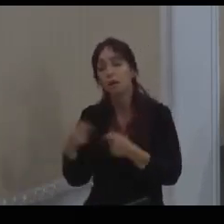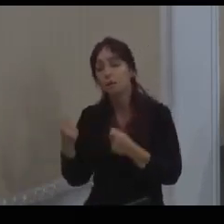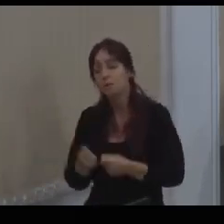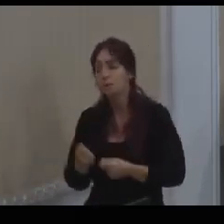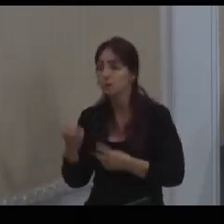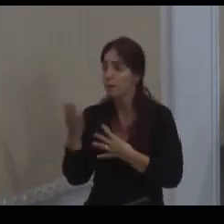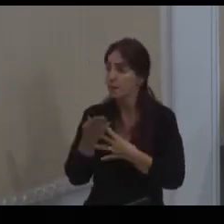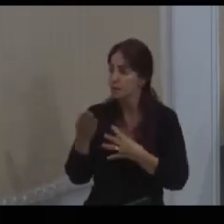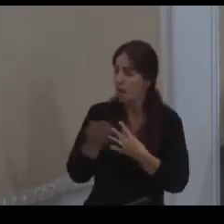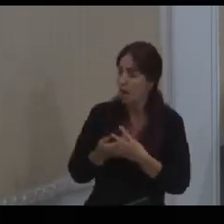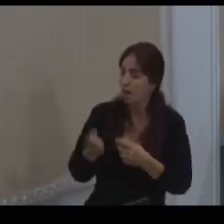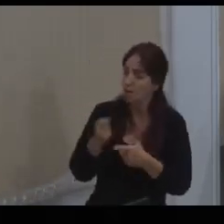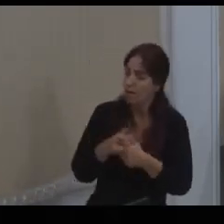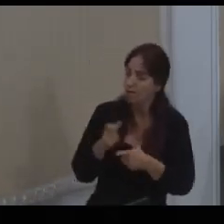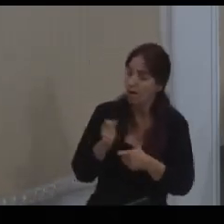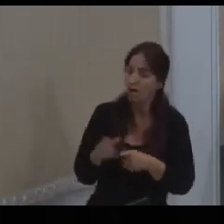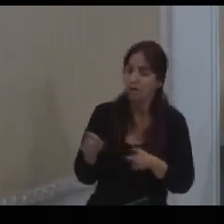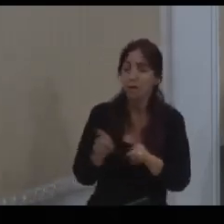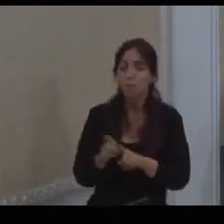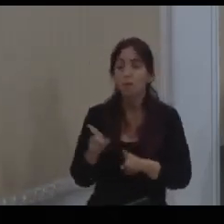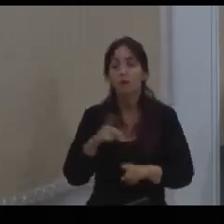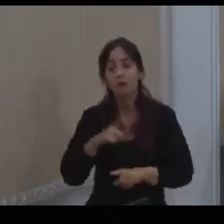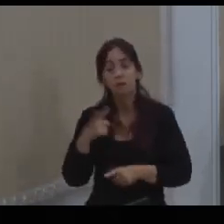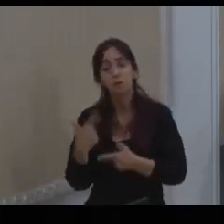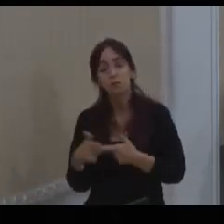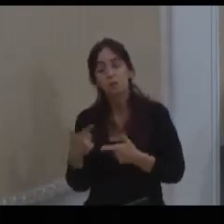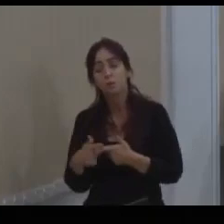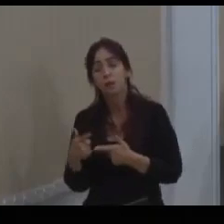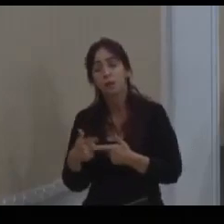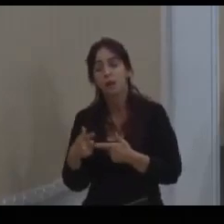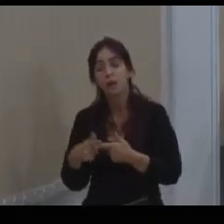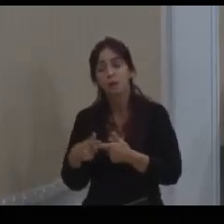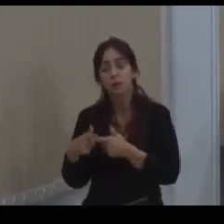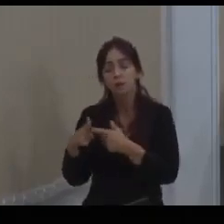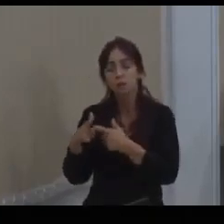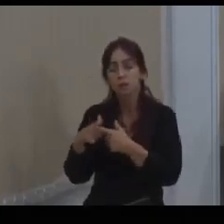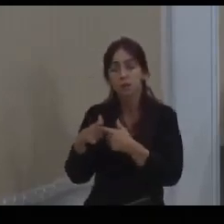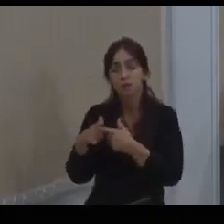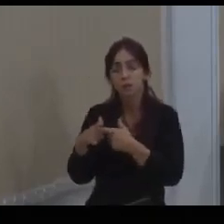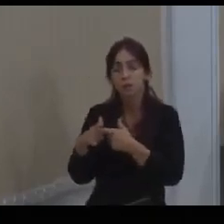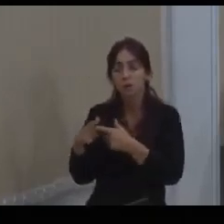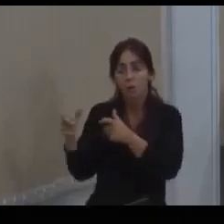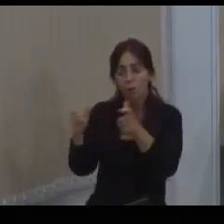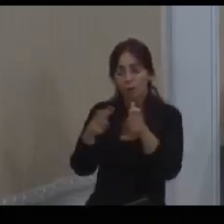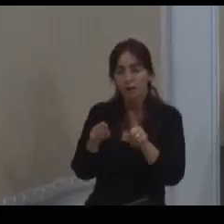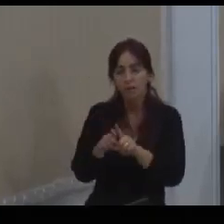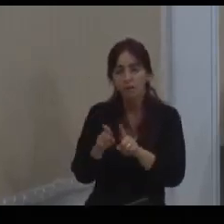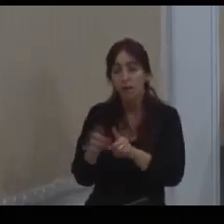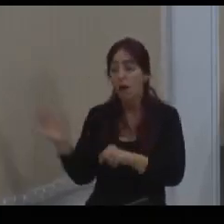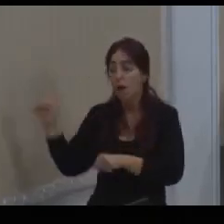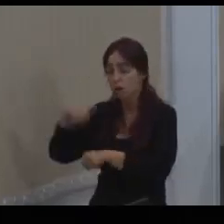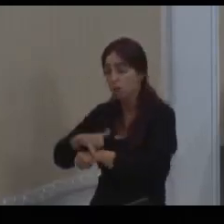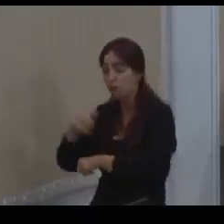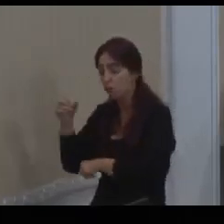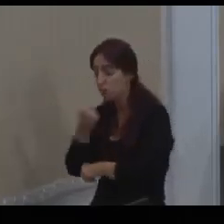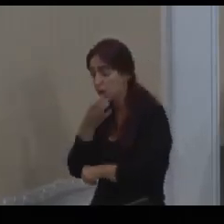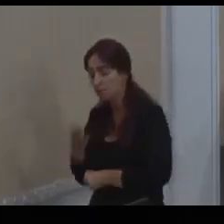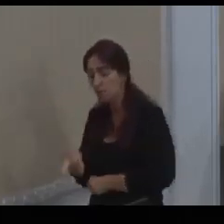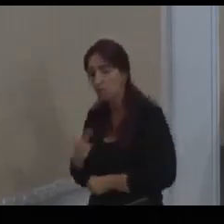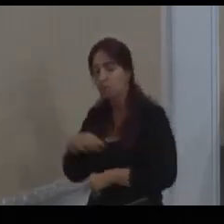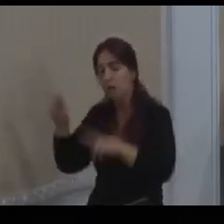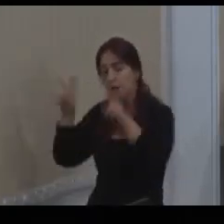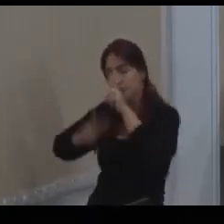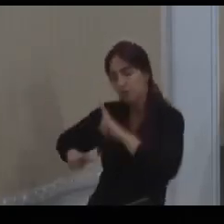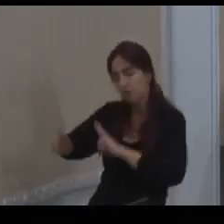problema de topografia agora que o aeroporto é um bom lugar para construir na minha opinião é o senhor tem uma visão diferente da utilização